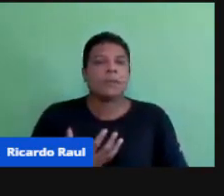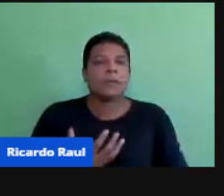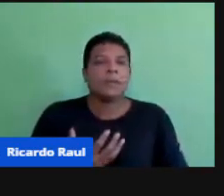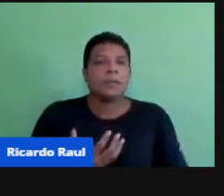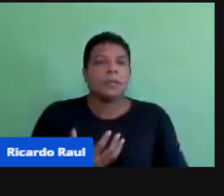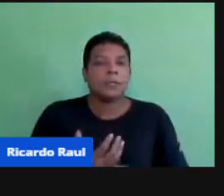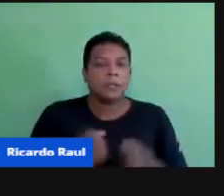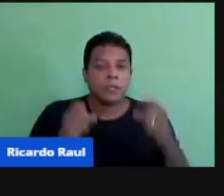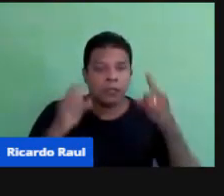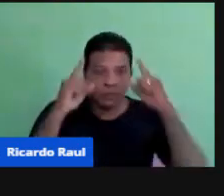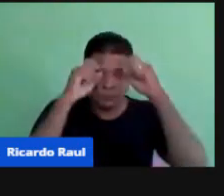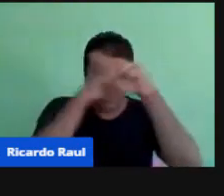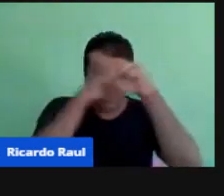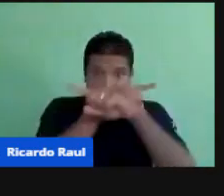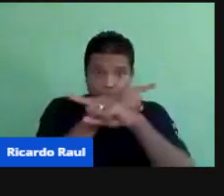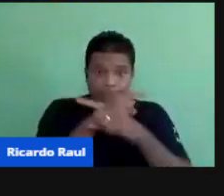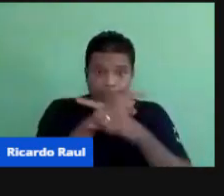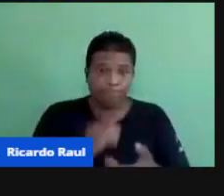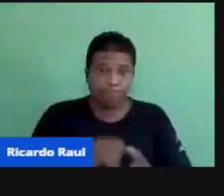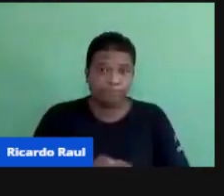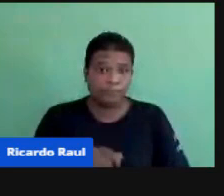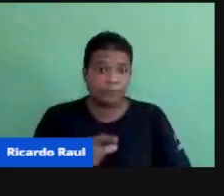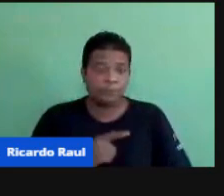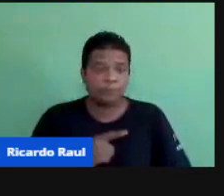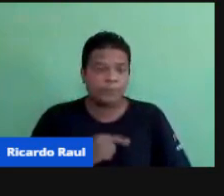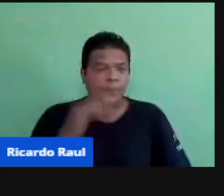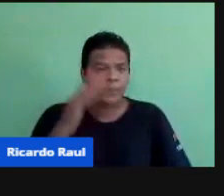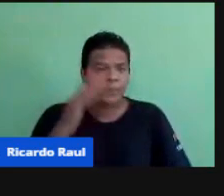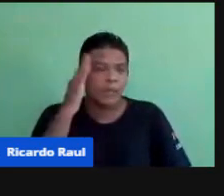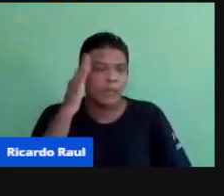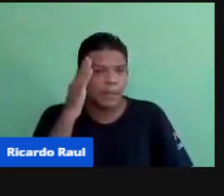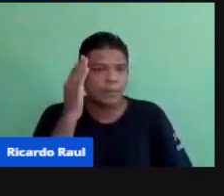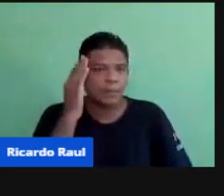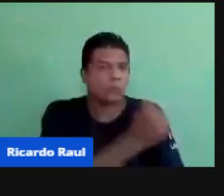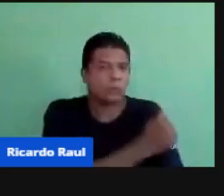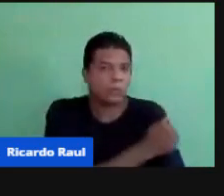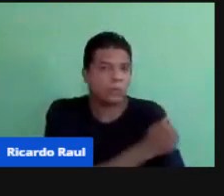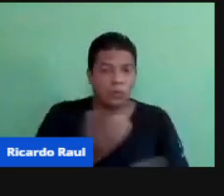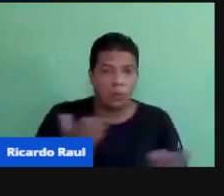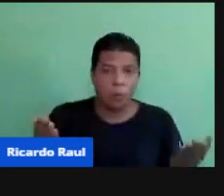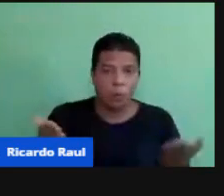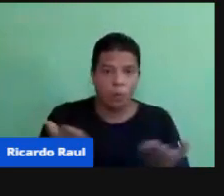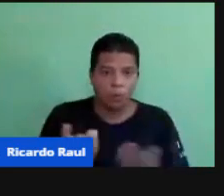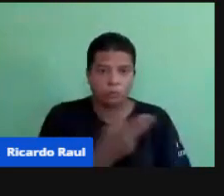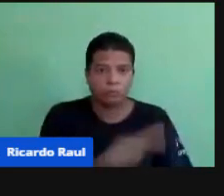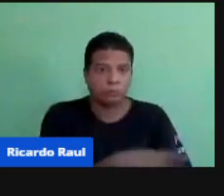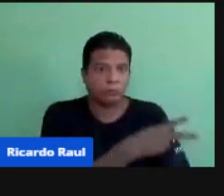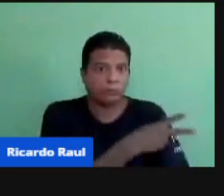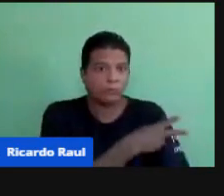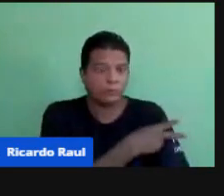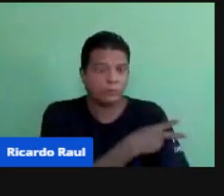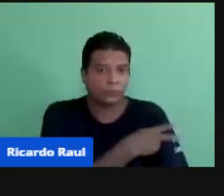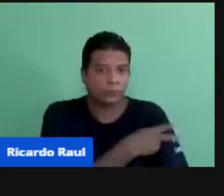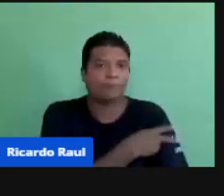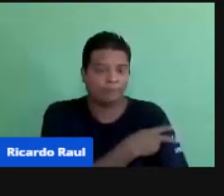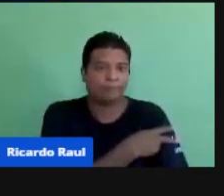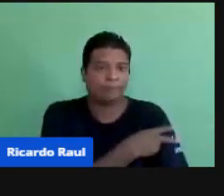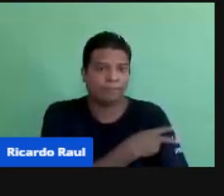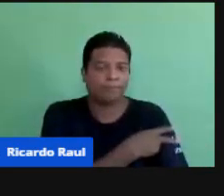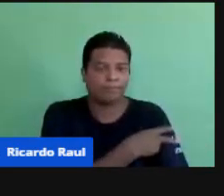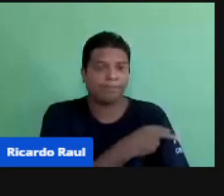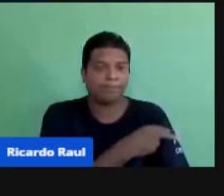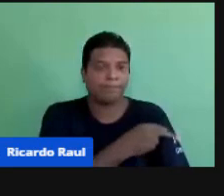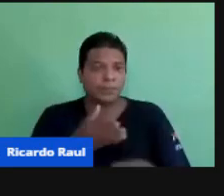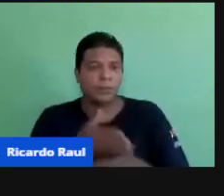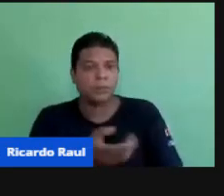dificuldades E nós temos Ciência Que este aluno Que hoje Está no segundo ano É um aluno Que frequentou